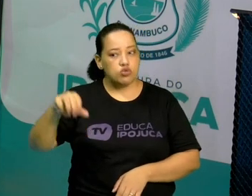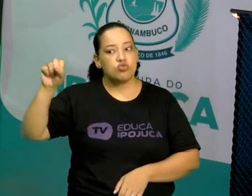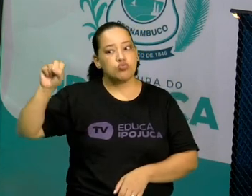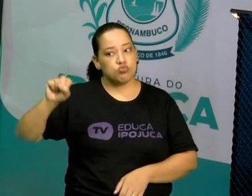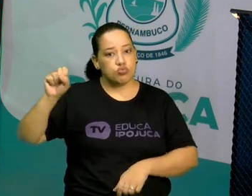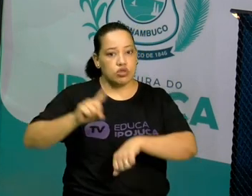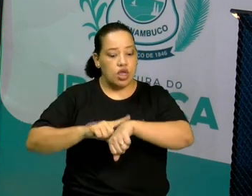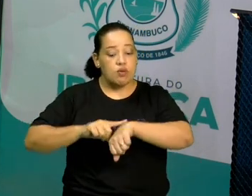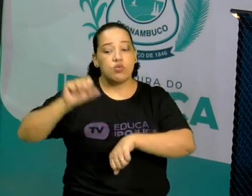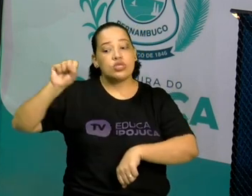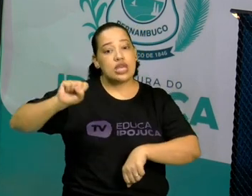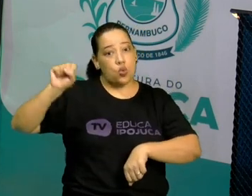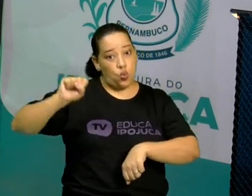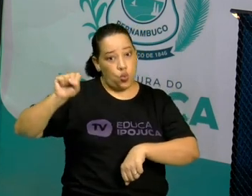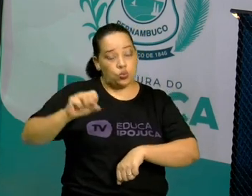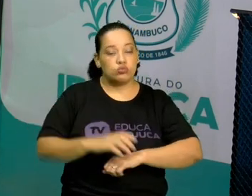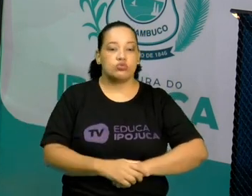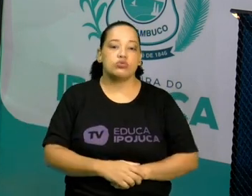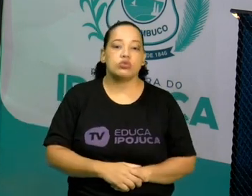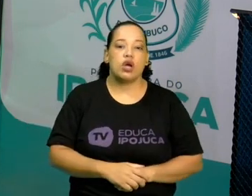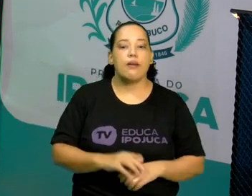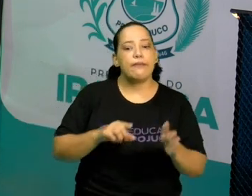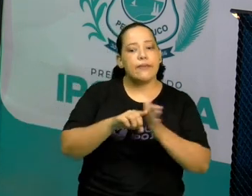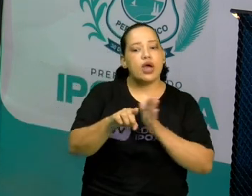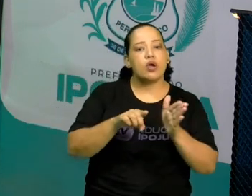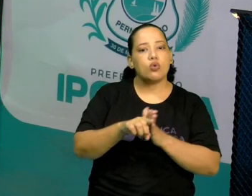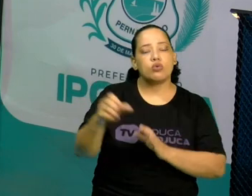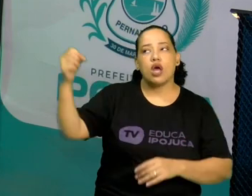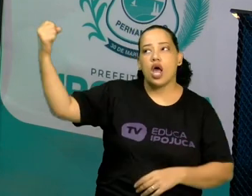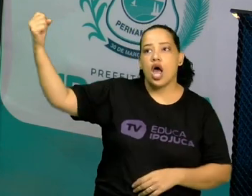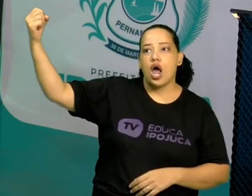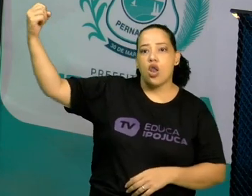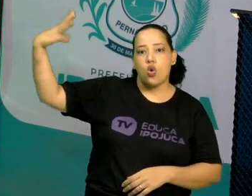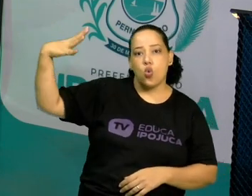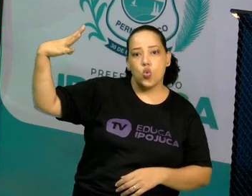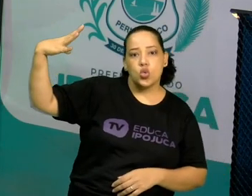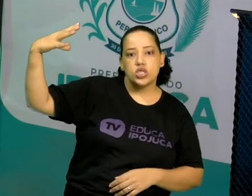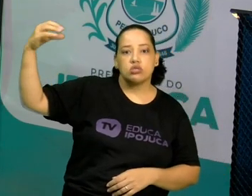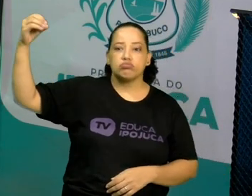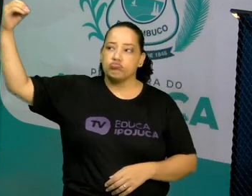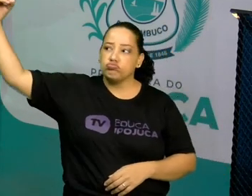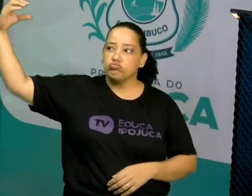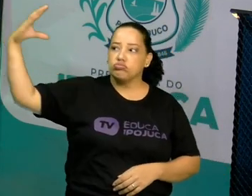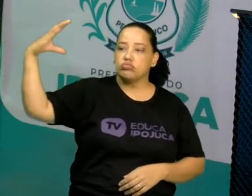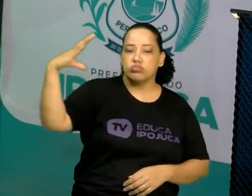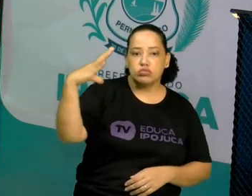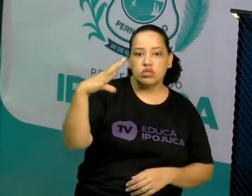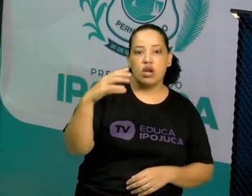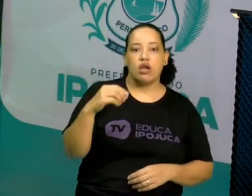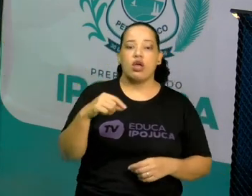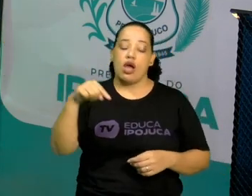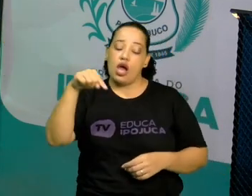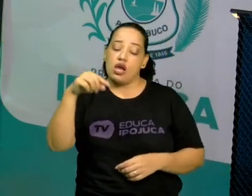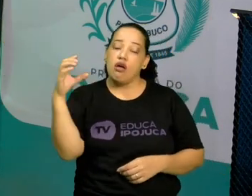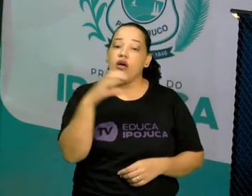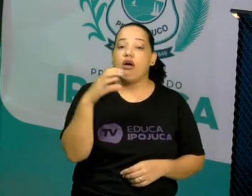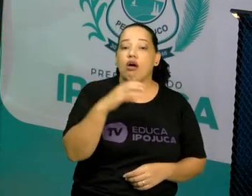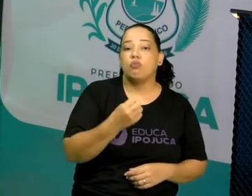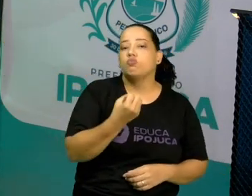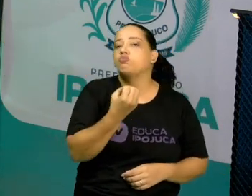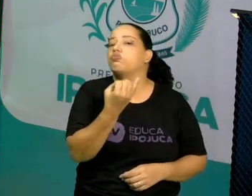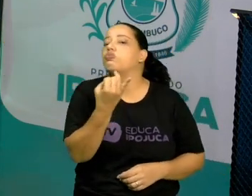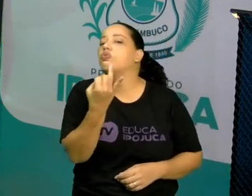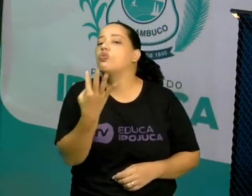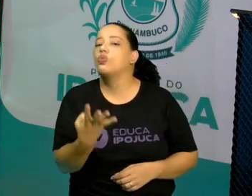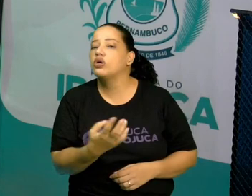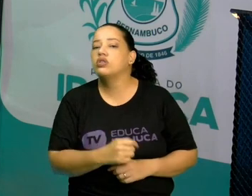pergunta, que distância percorre a luz no minuto? Minuto está diferente de segundo. Então,